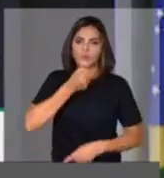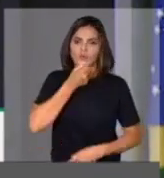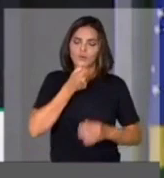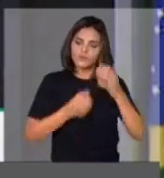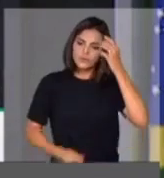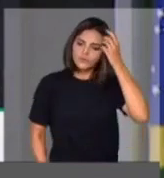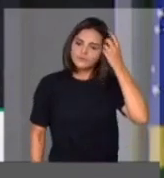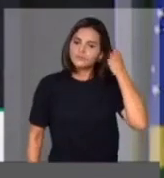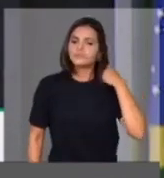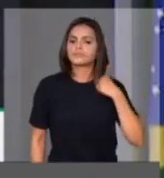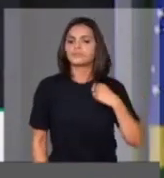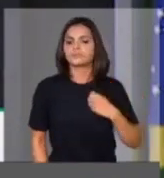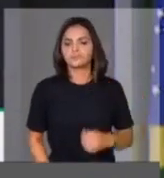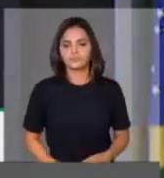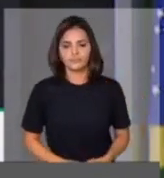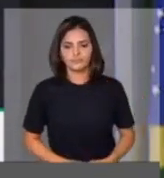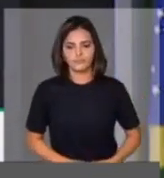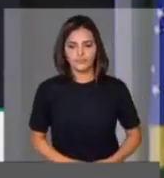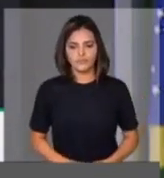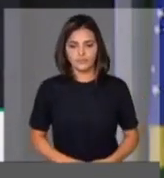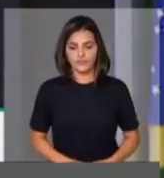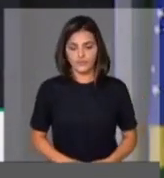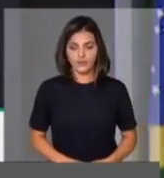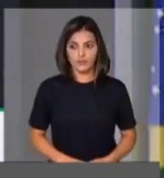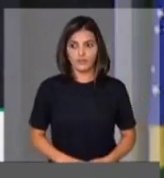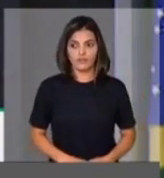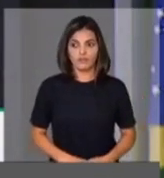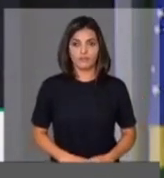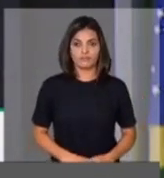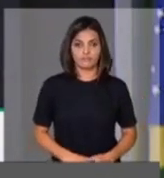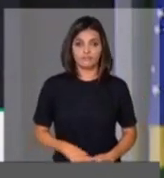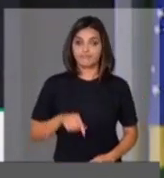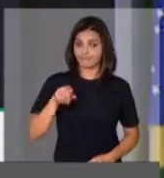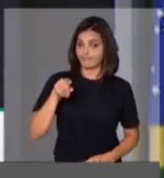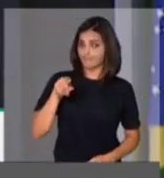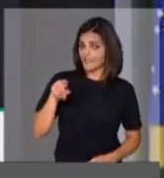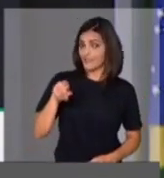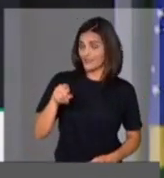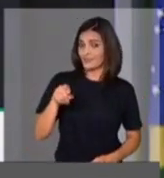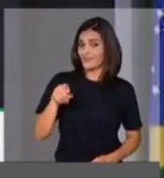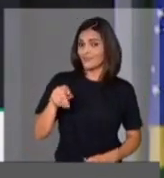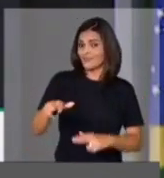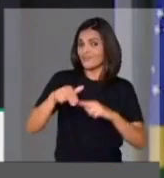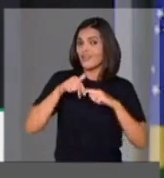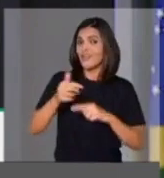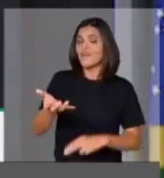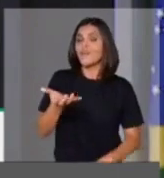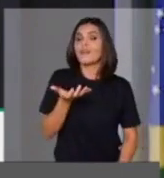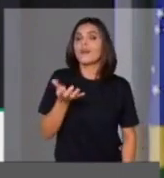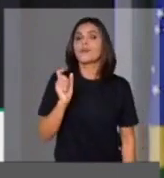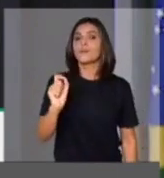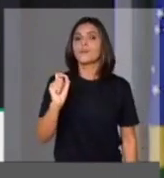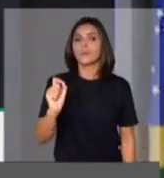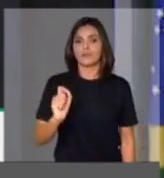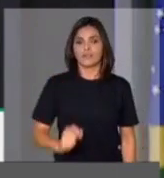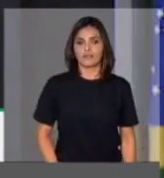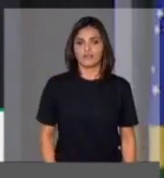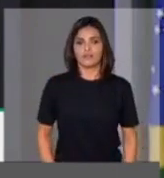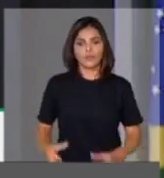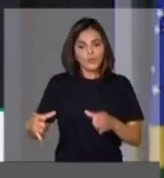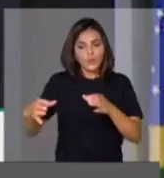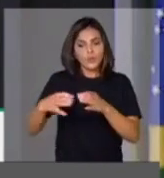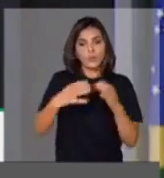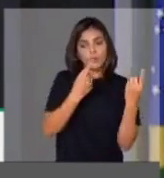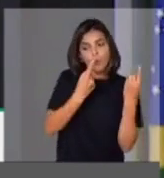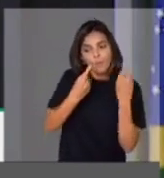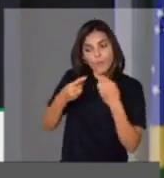Para concluir, seu presidente, é por esse tipo de ações que eu gostaria que a oposição